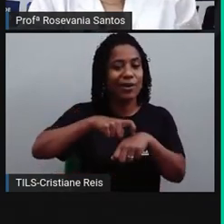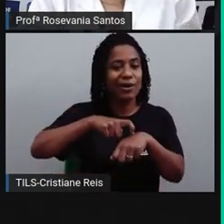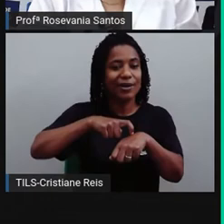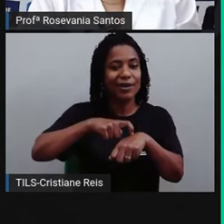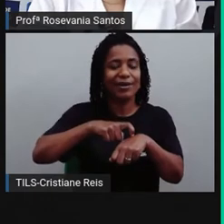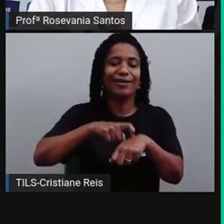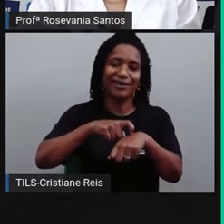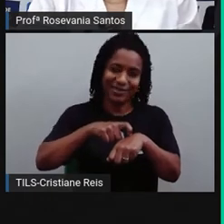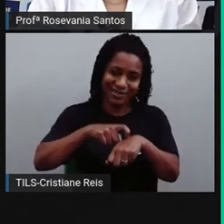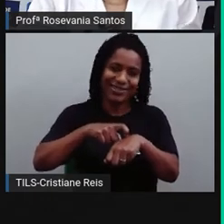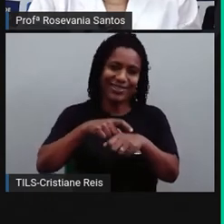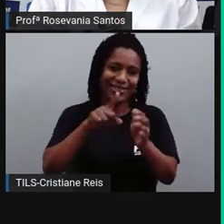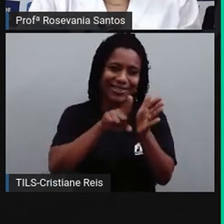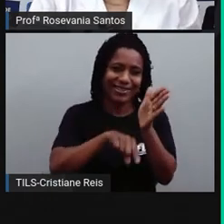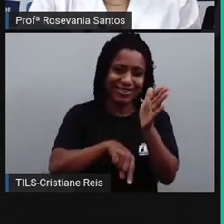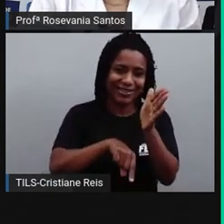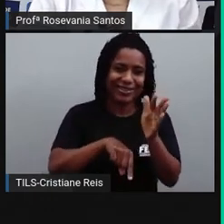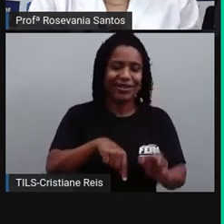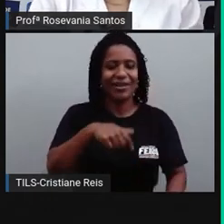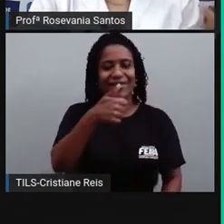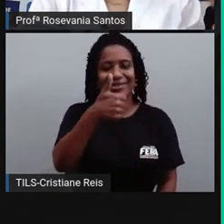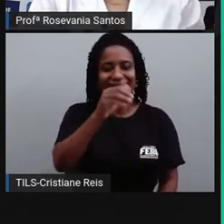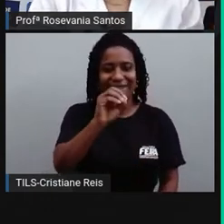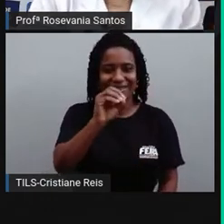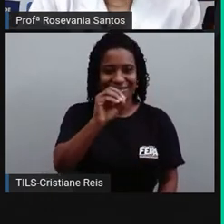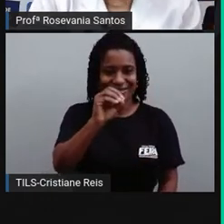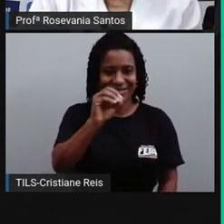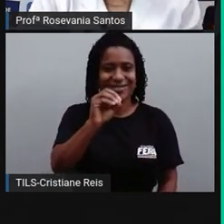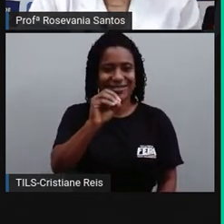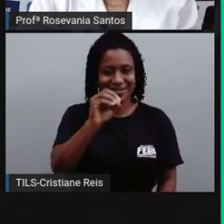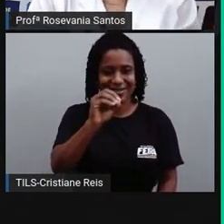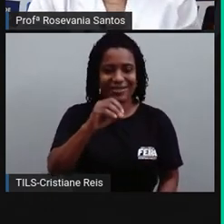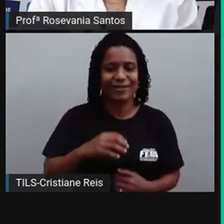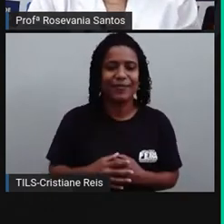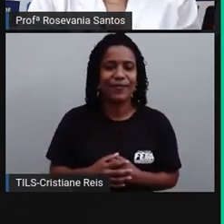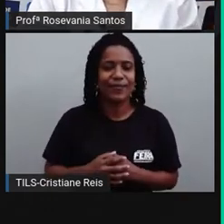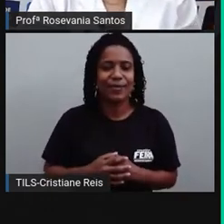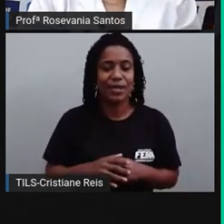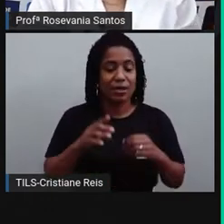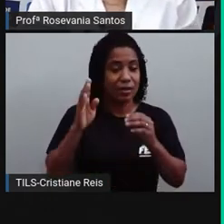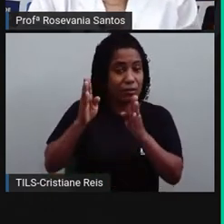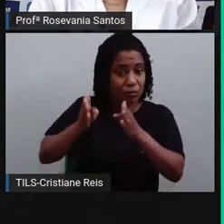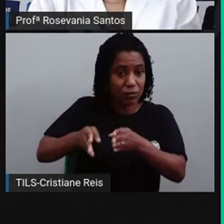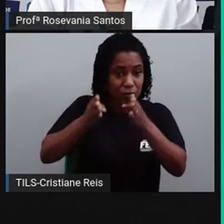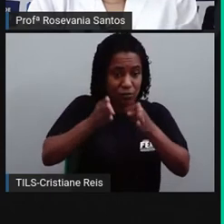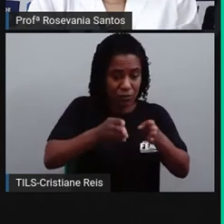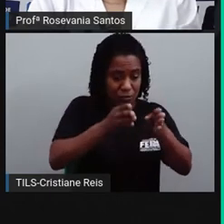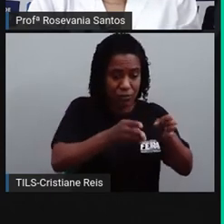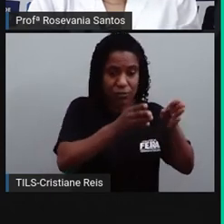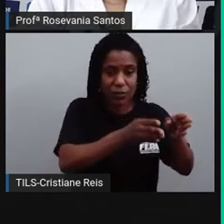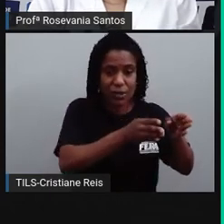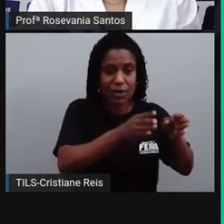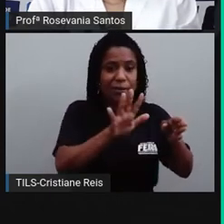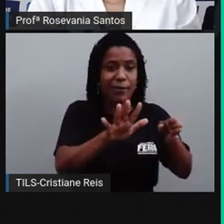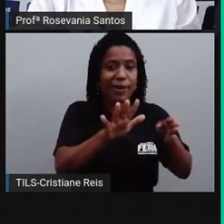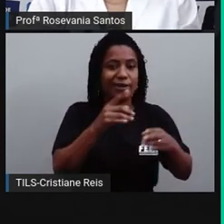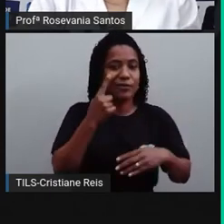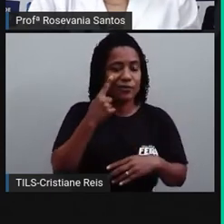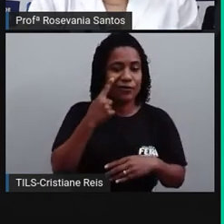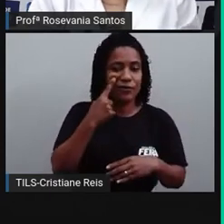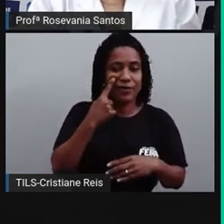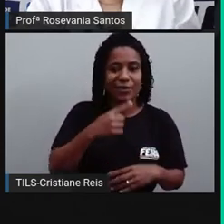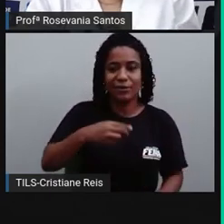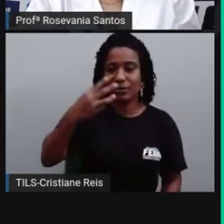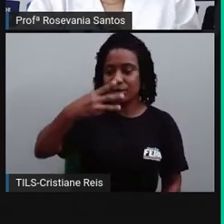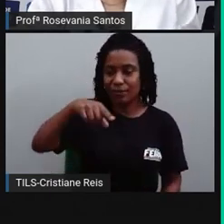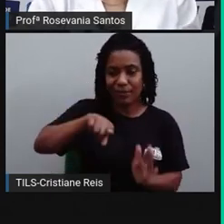Greenwich, 12. Aqui nesse primeiro fuso horário brasileiro, 10 horas. E assim, sucessivamente. Já o daqui são 3, já passam a